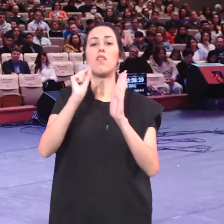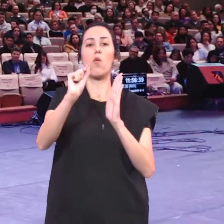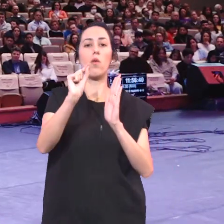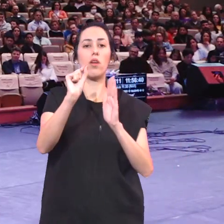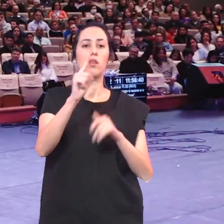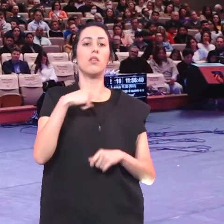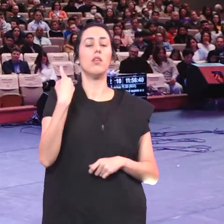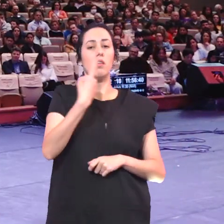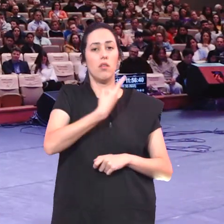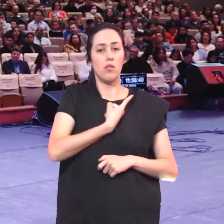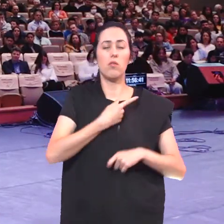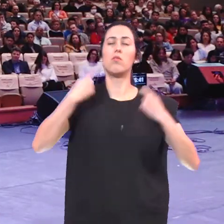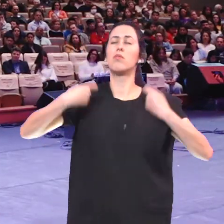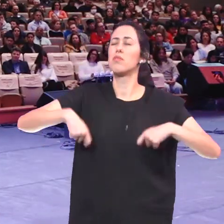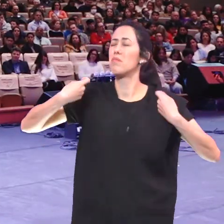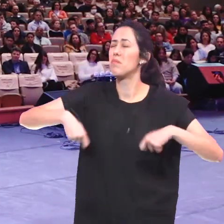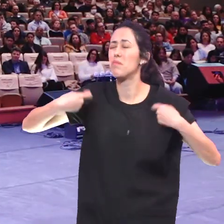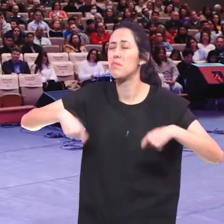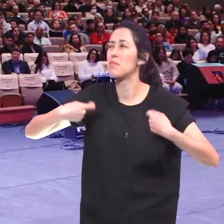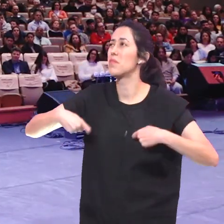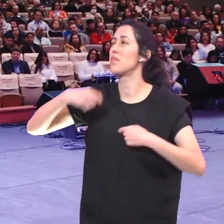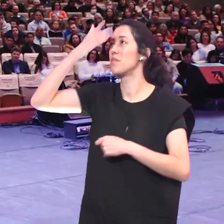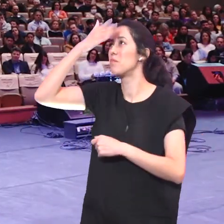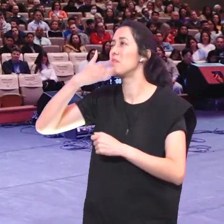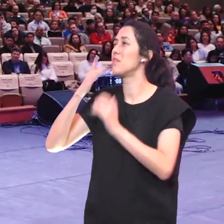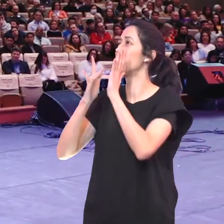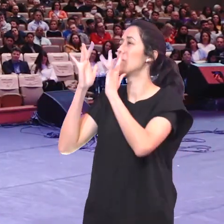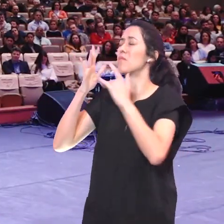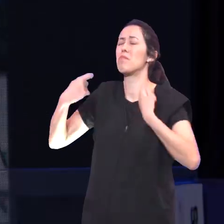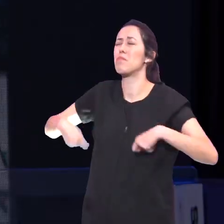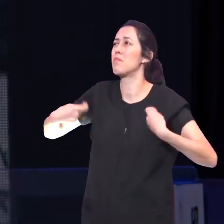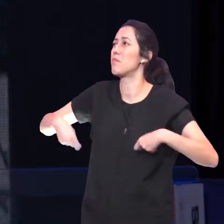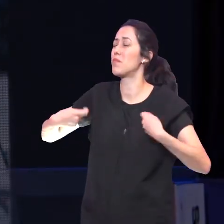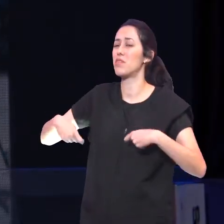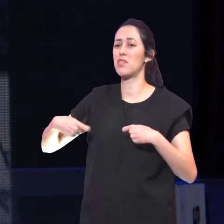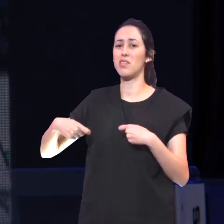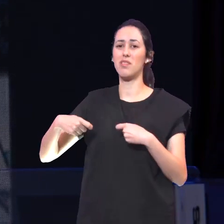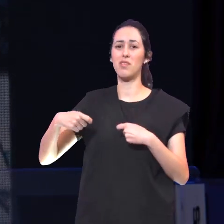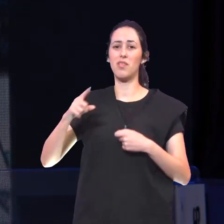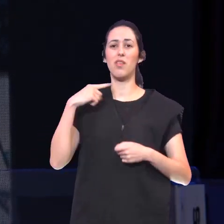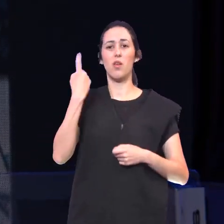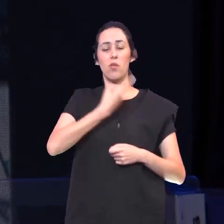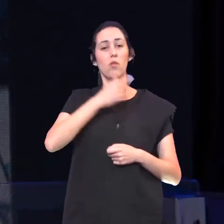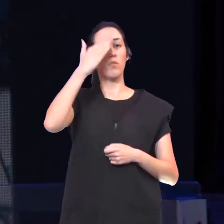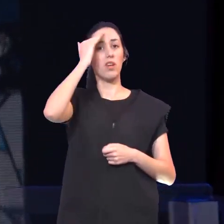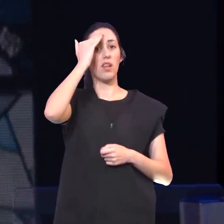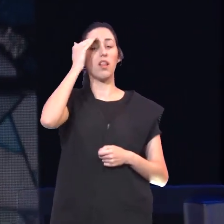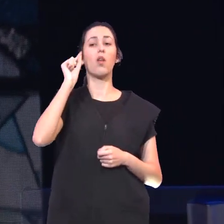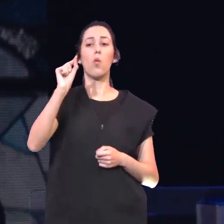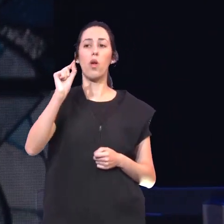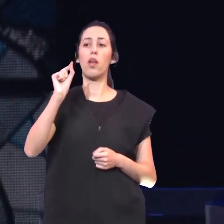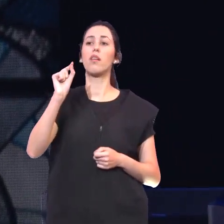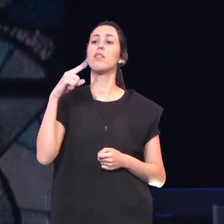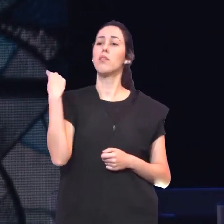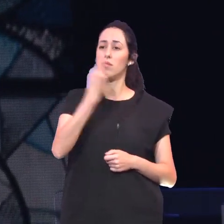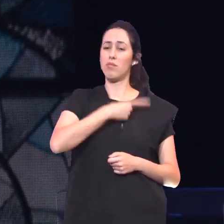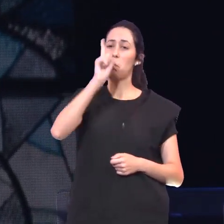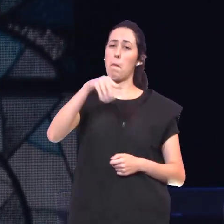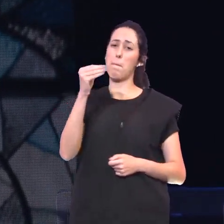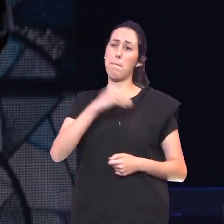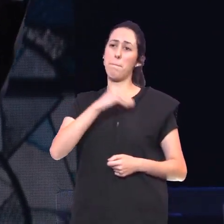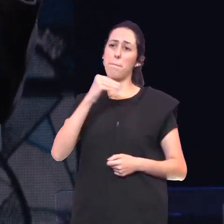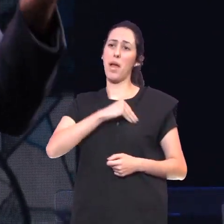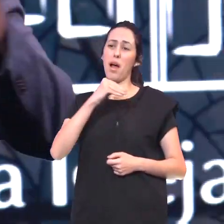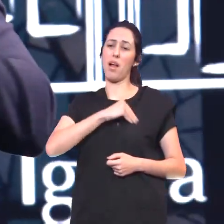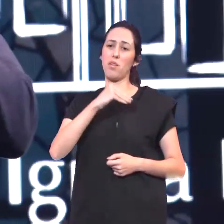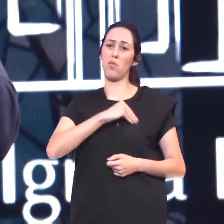A presença De Jesus É reconhecer Que nós somos Pecadores E que